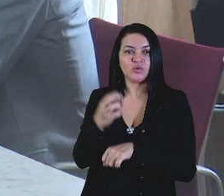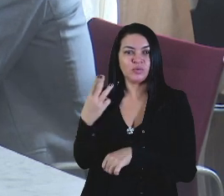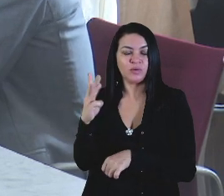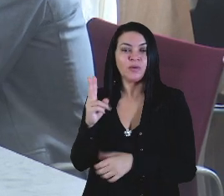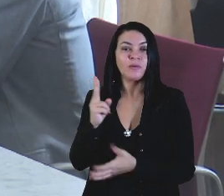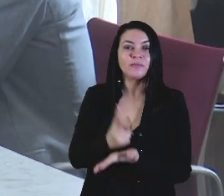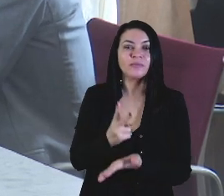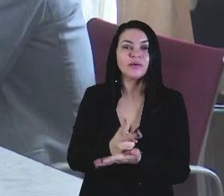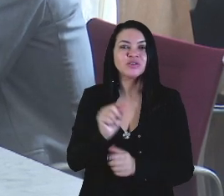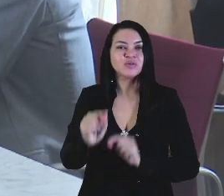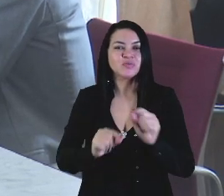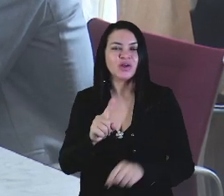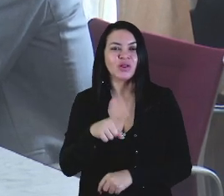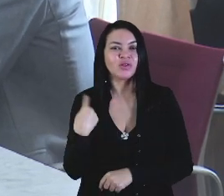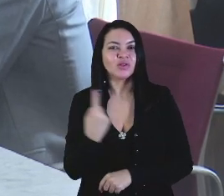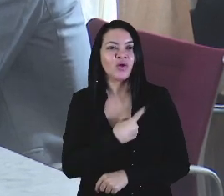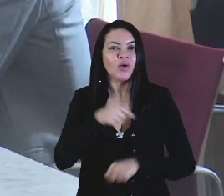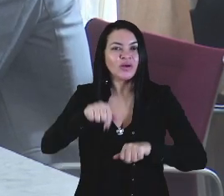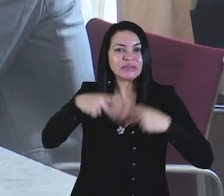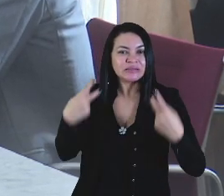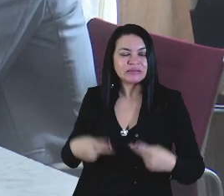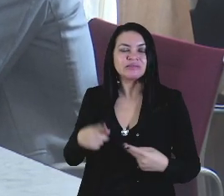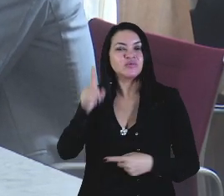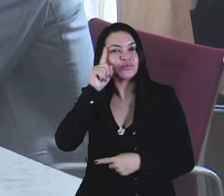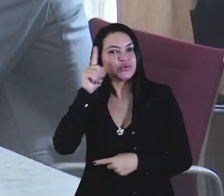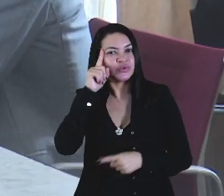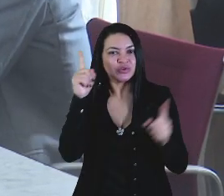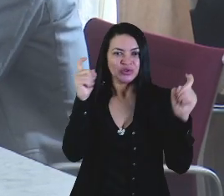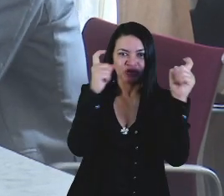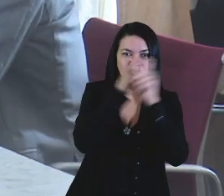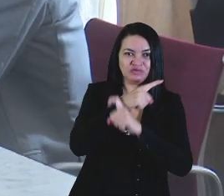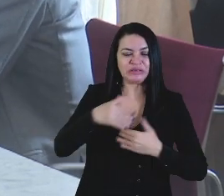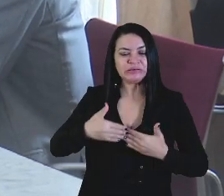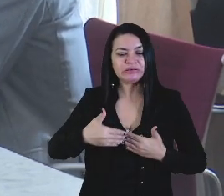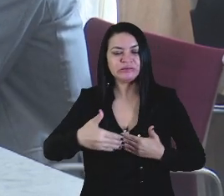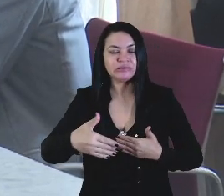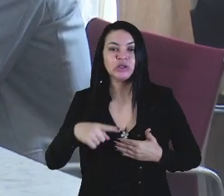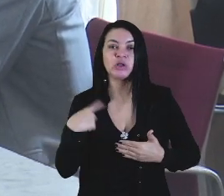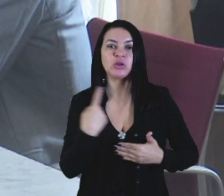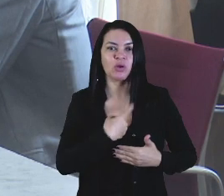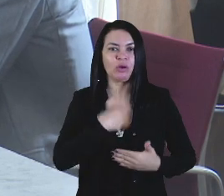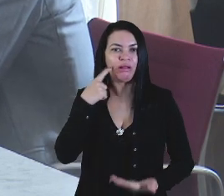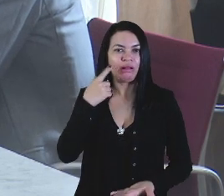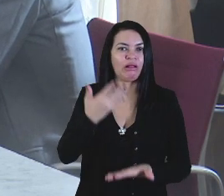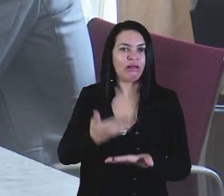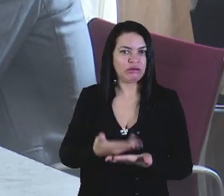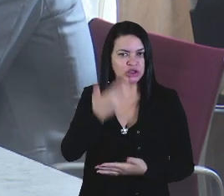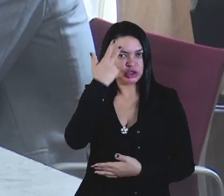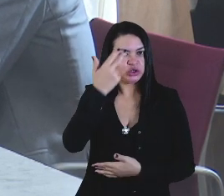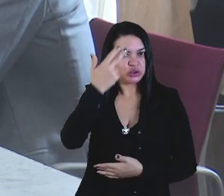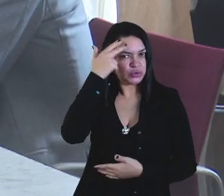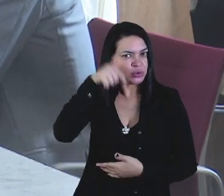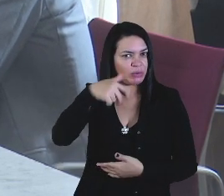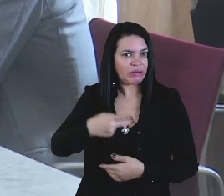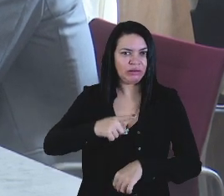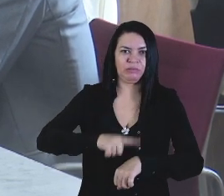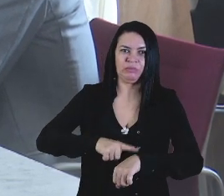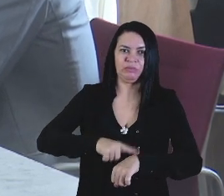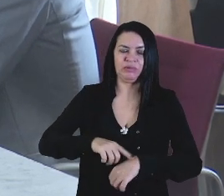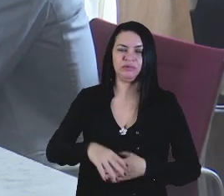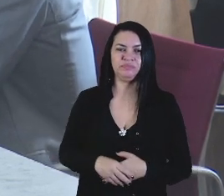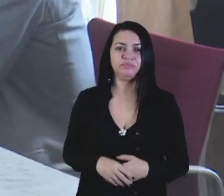mesmo que estejamos nesses dias sombrios que passamos da nossa história. Isso porque